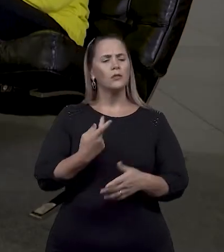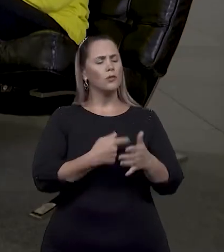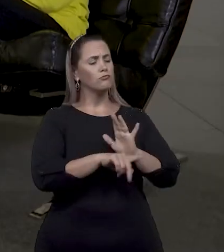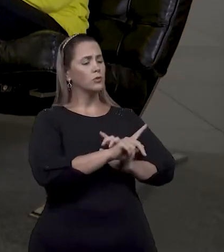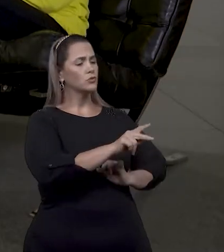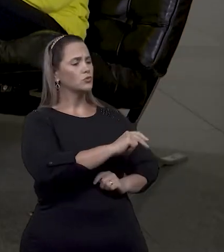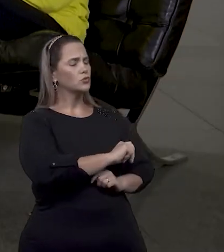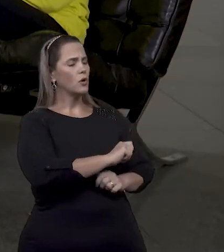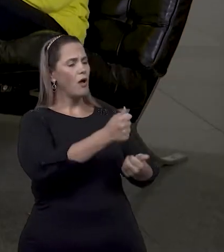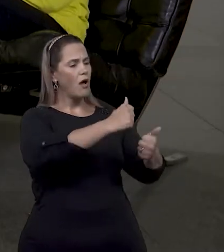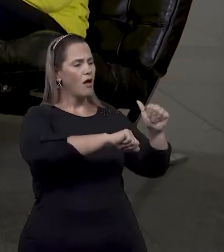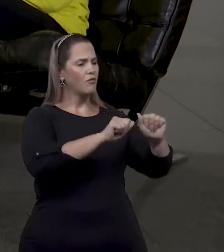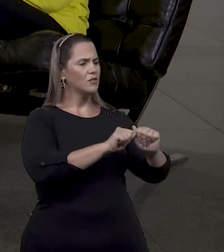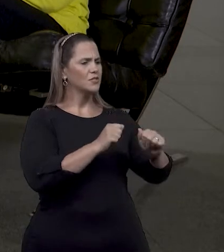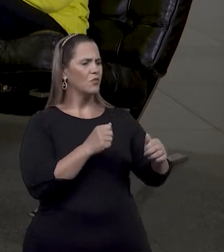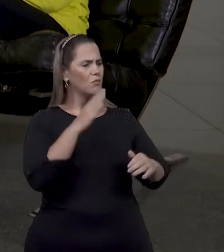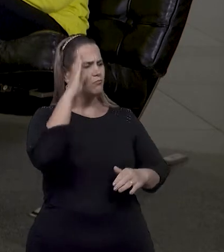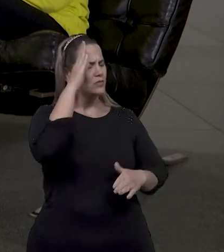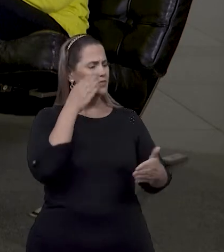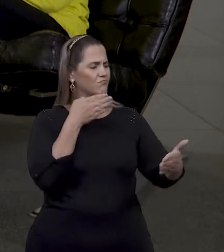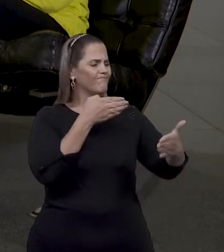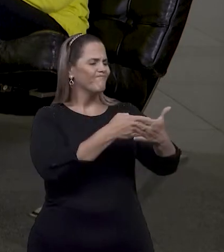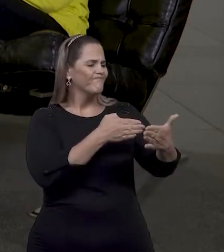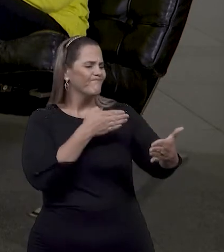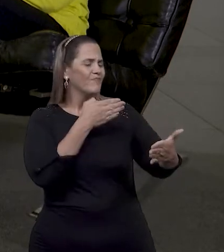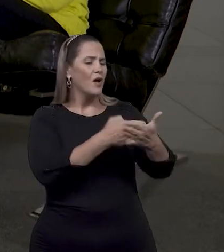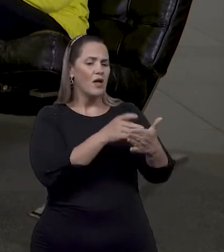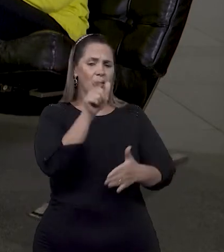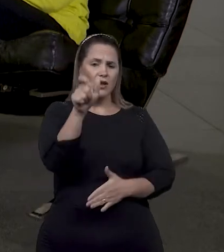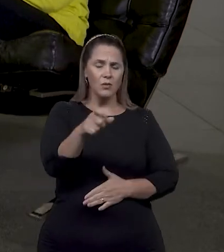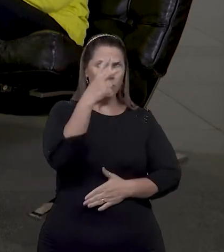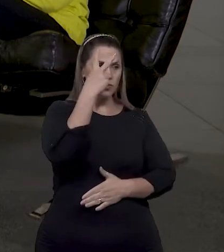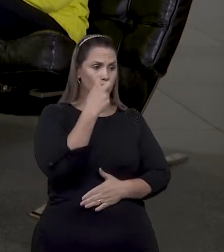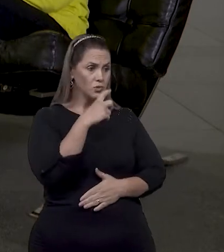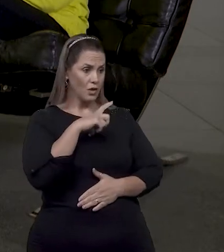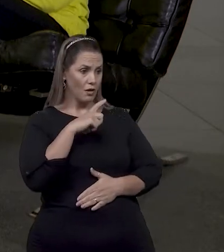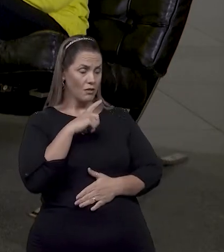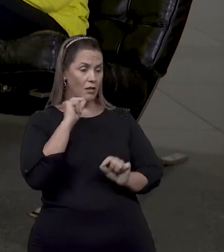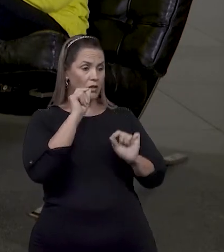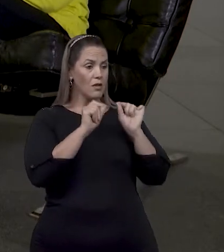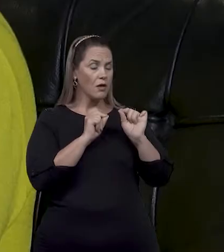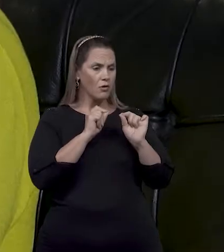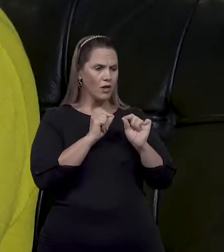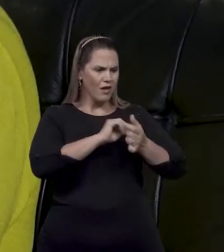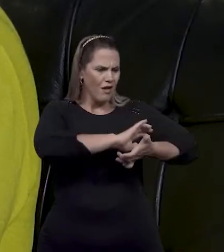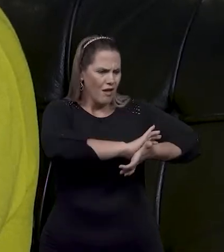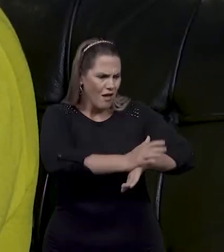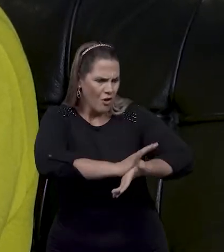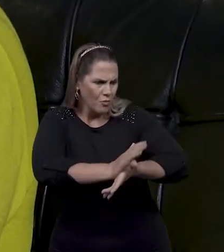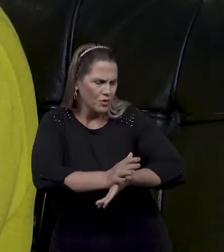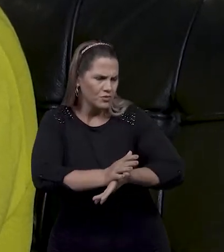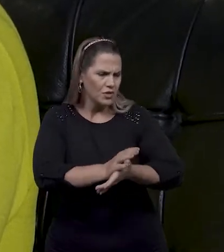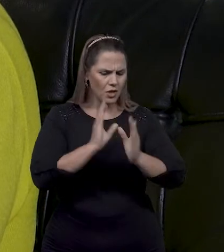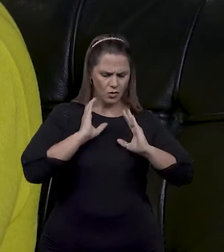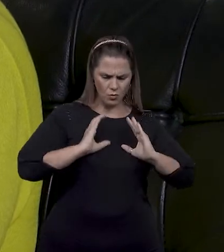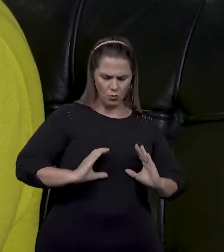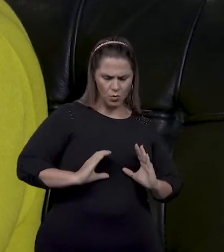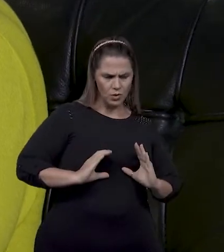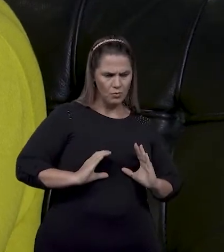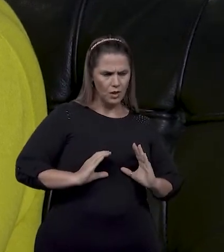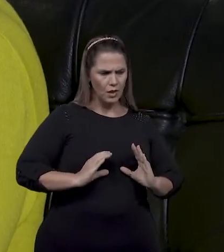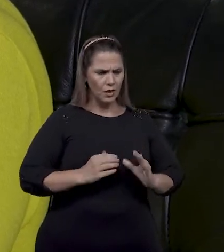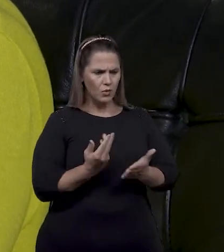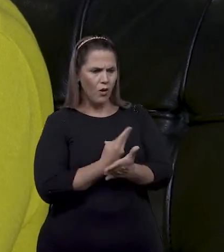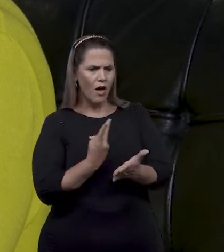avaliação, a principal barreira, dificuldade que a pessoa cega enfrenta hoje é o preconceito, é a